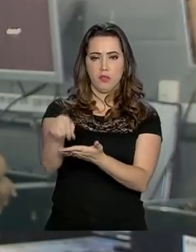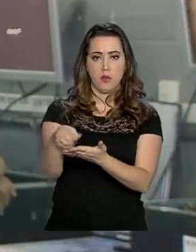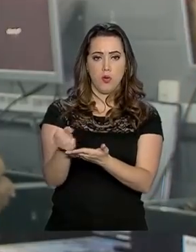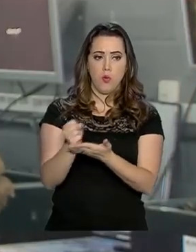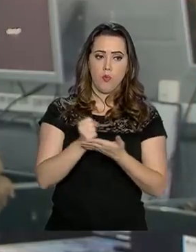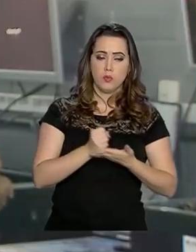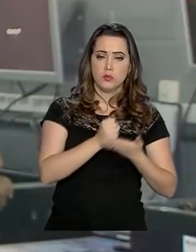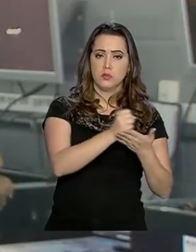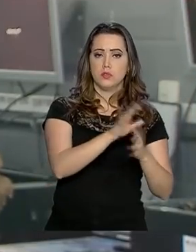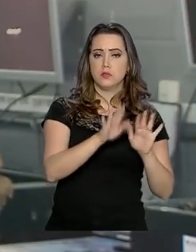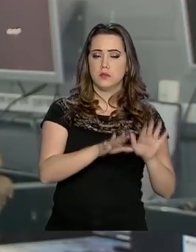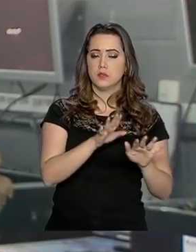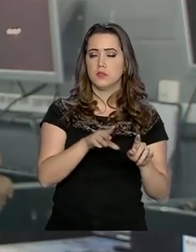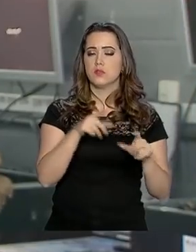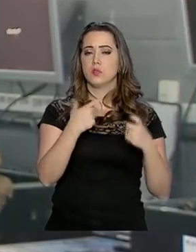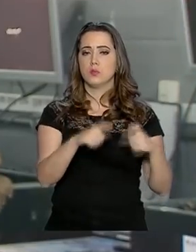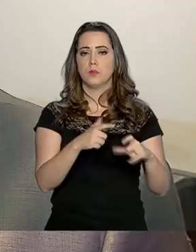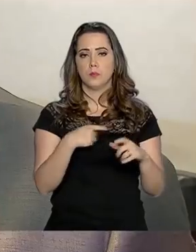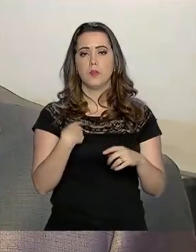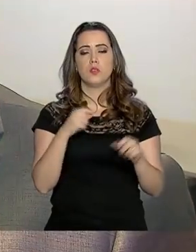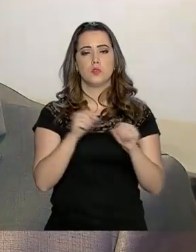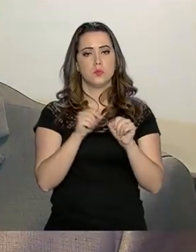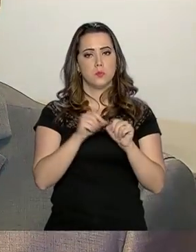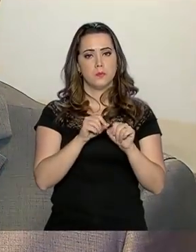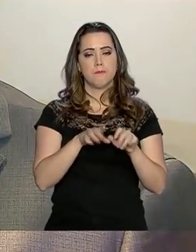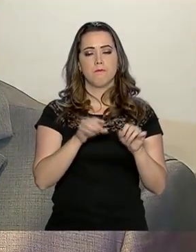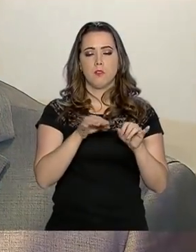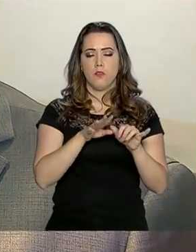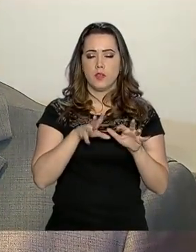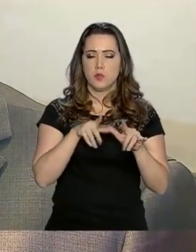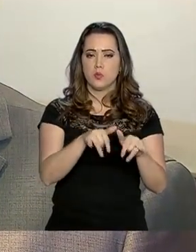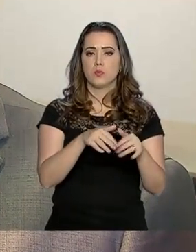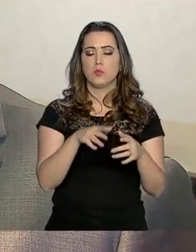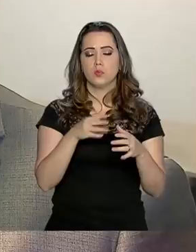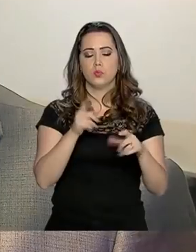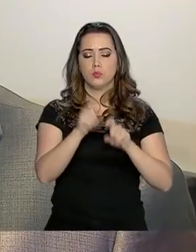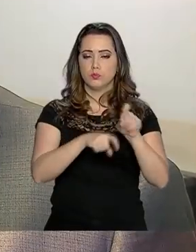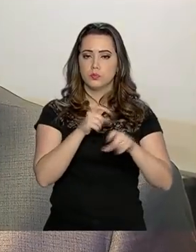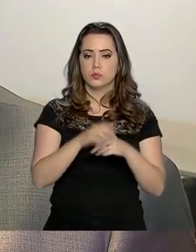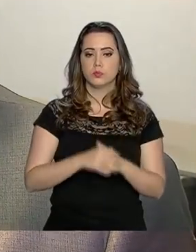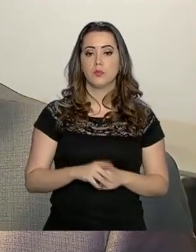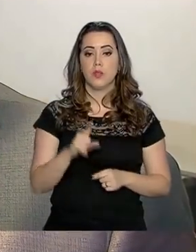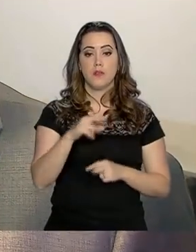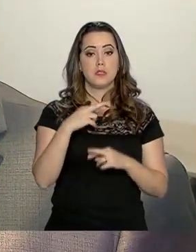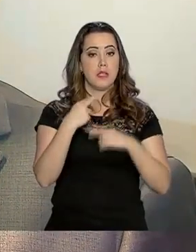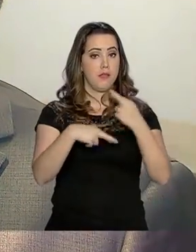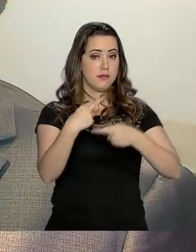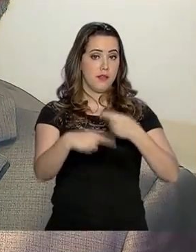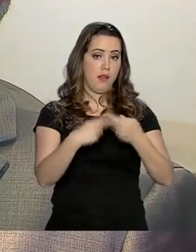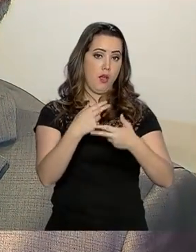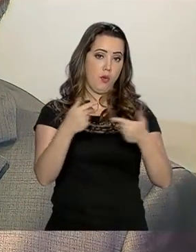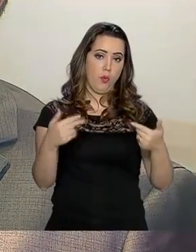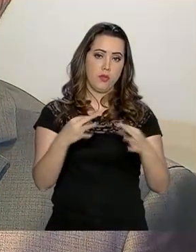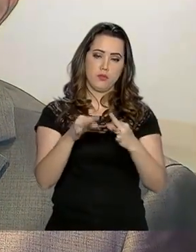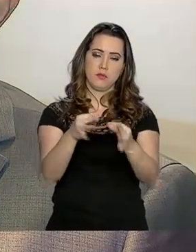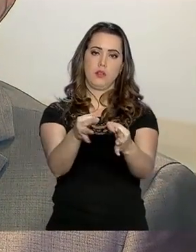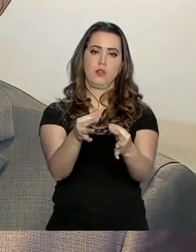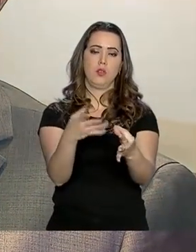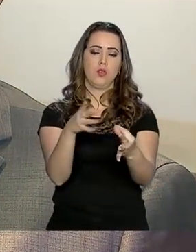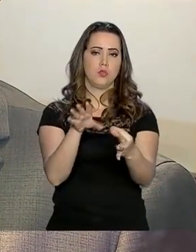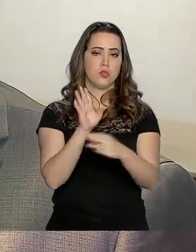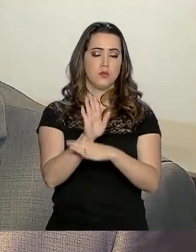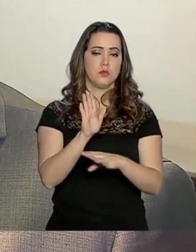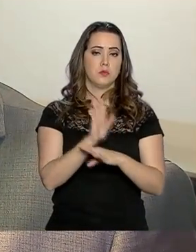e até mesmo instalar, dependendo da instituição. Você poder reciclar material eletrônico não só